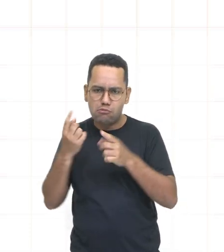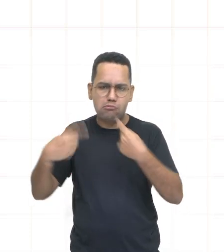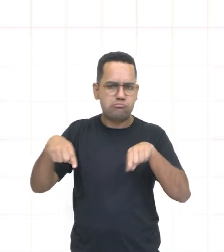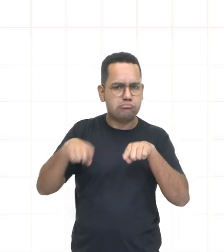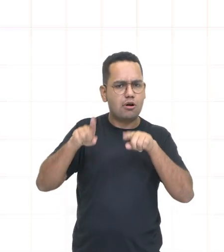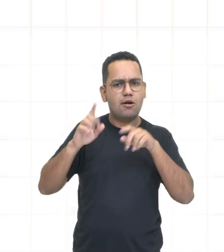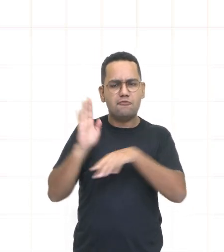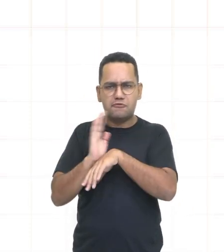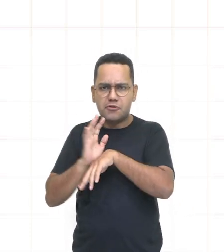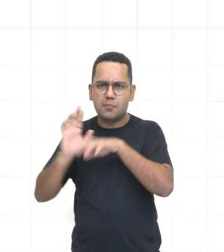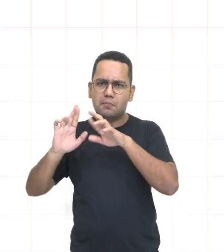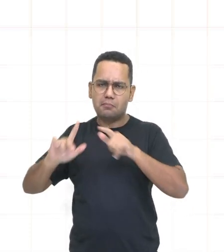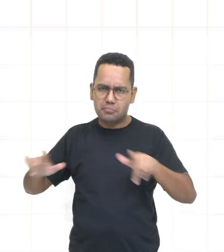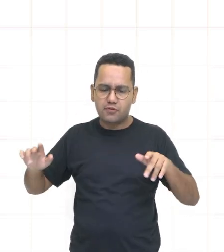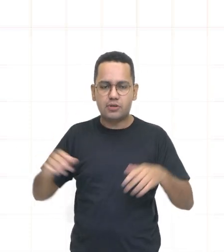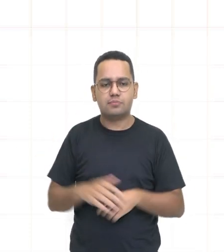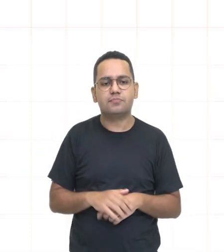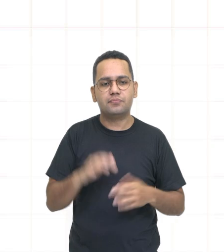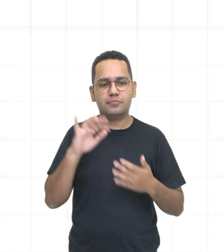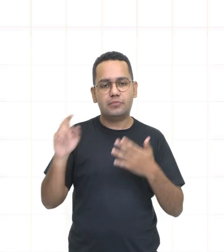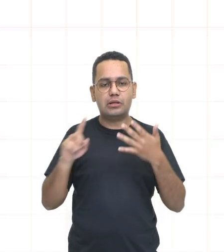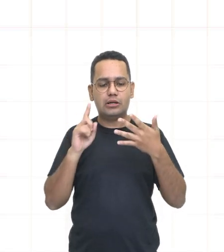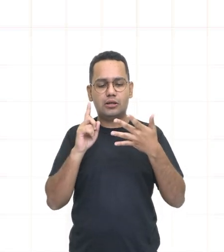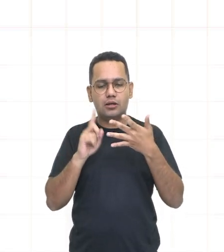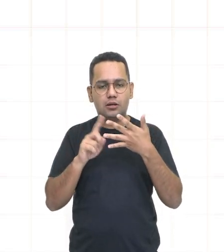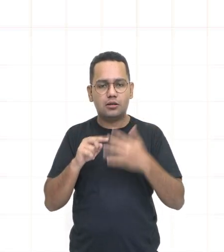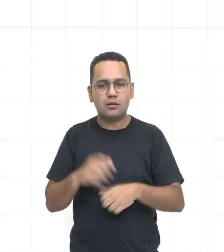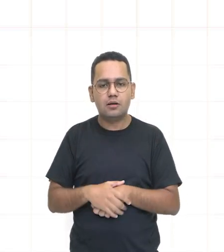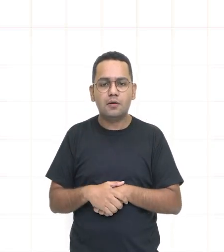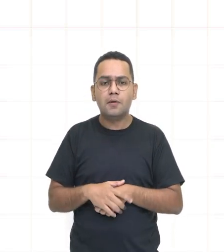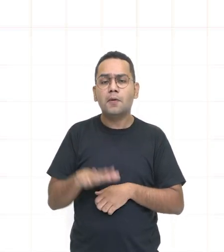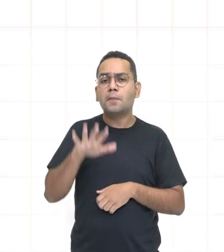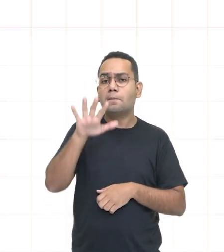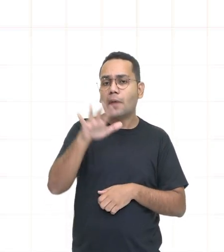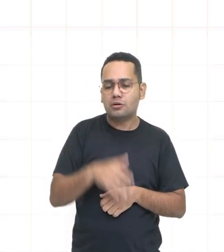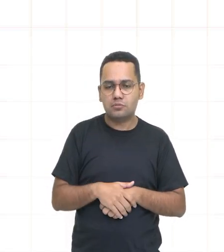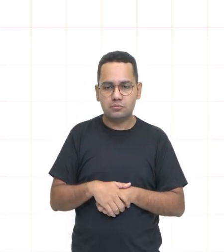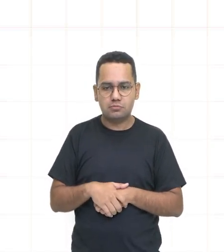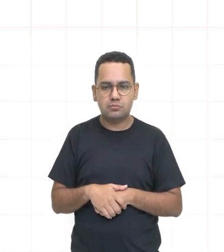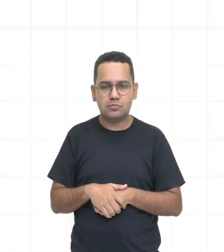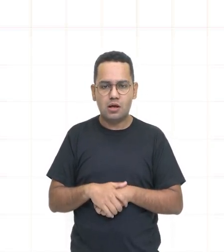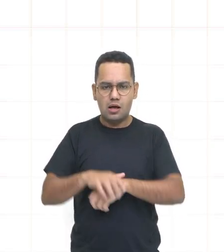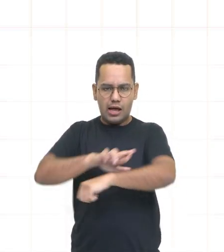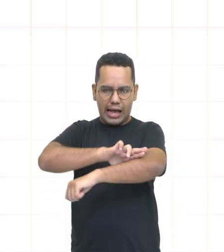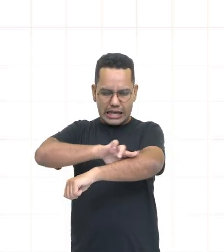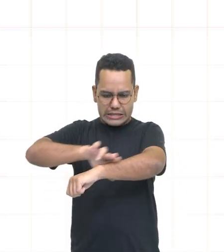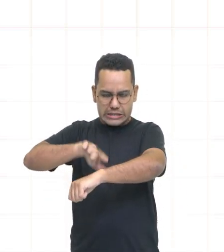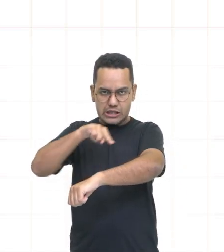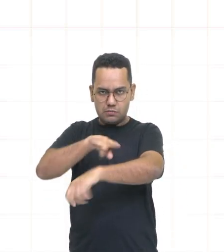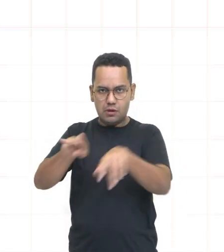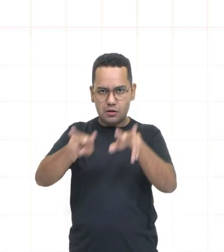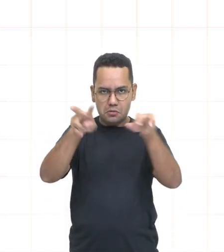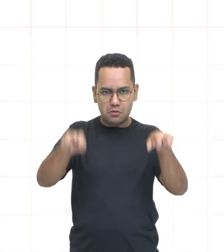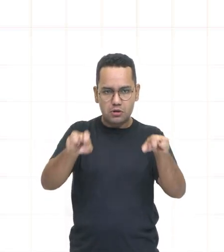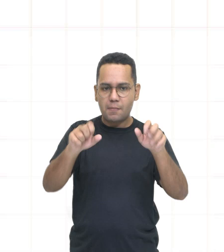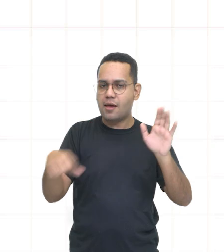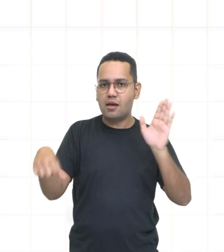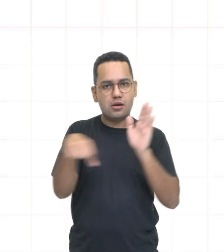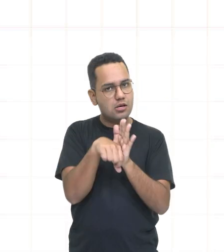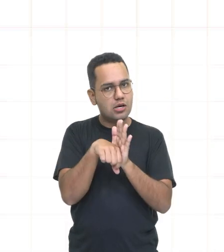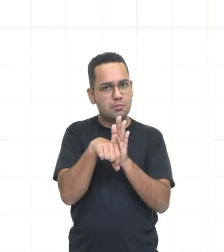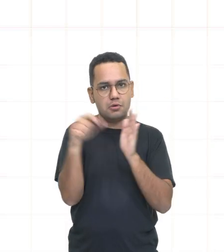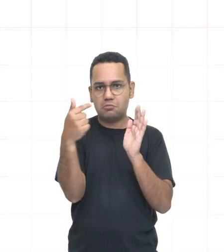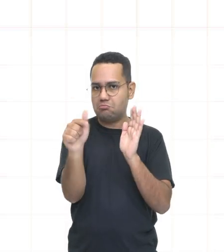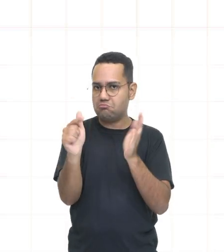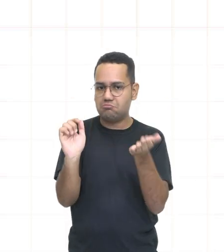lá. Considerou a prática do racismo como crime inafiançável haja vista